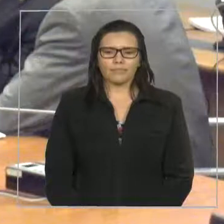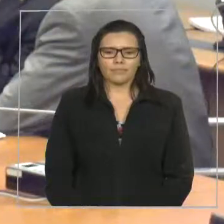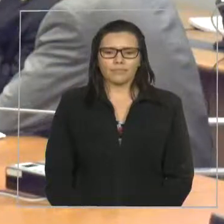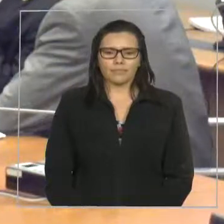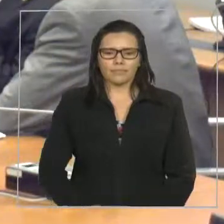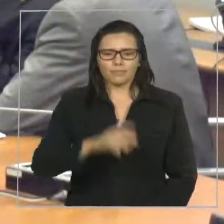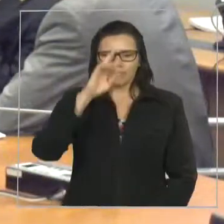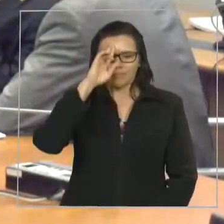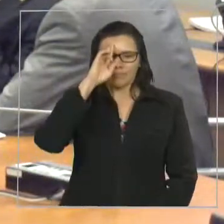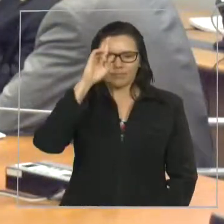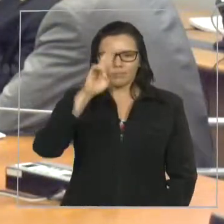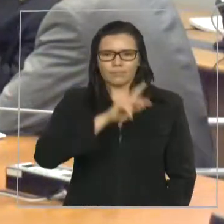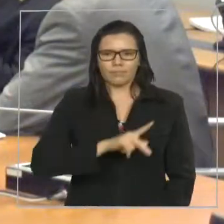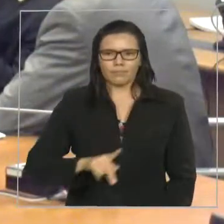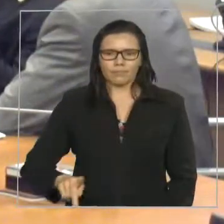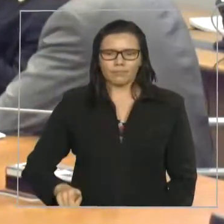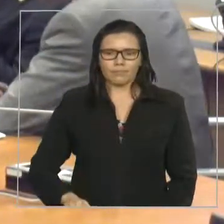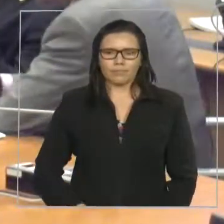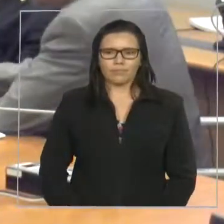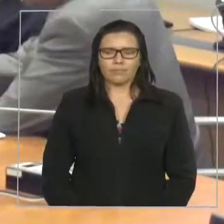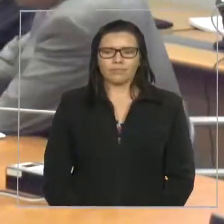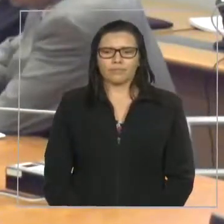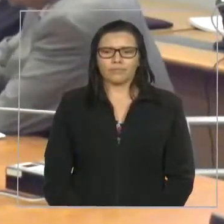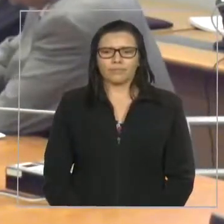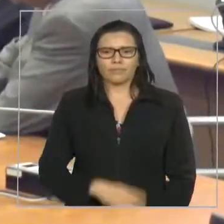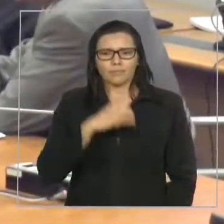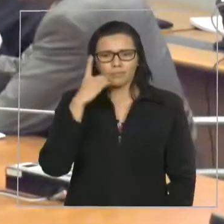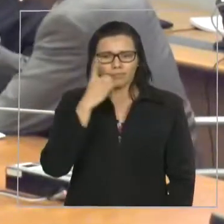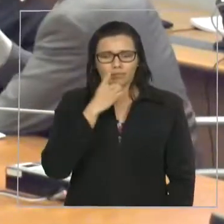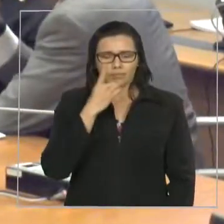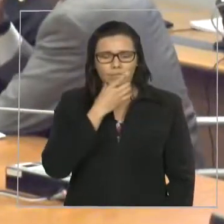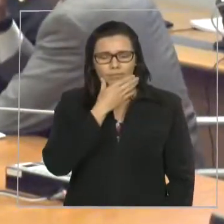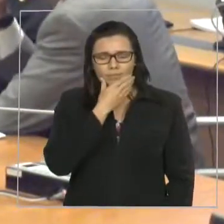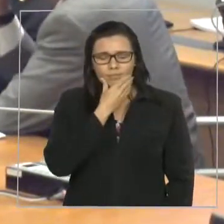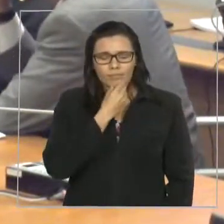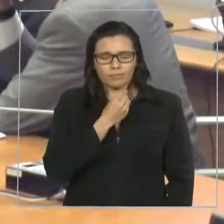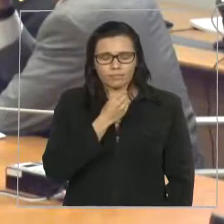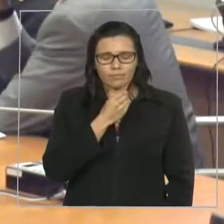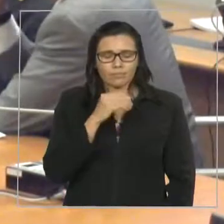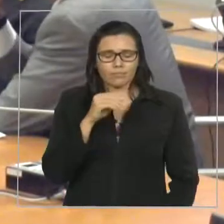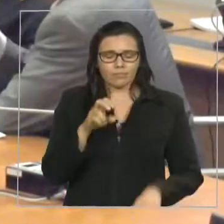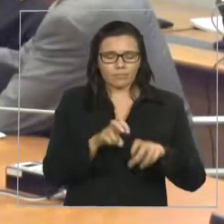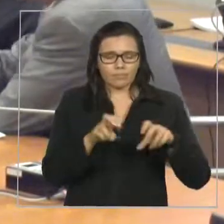Senhor presidente, senhores deputados que compõem a mesa,